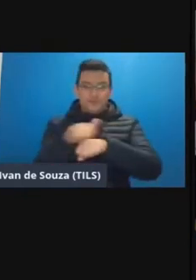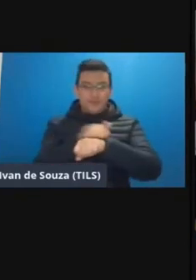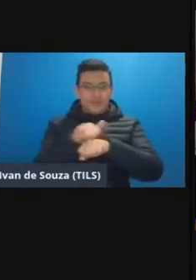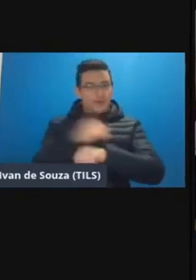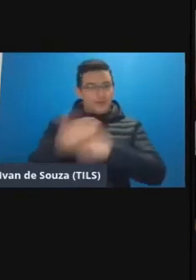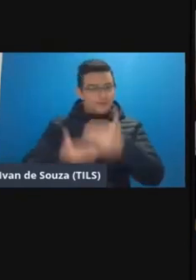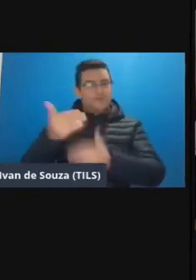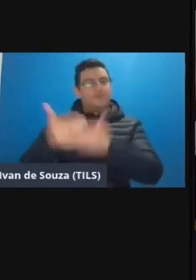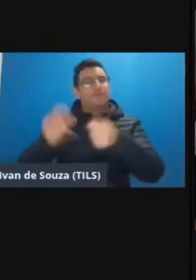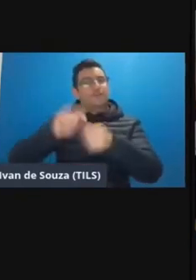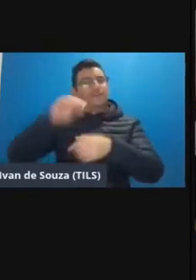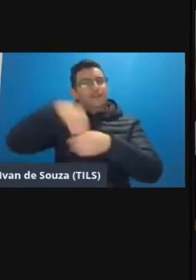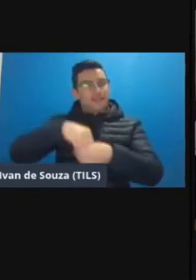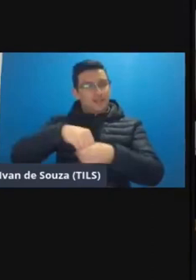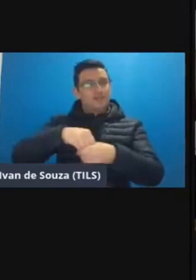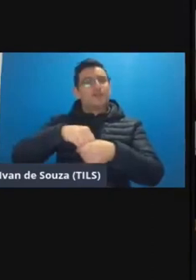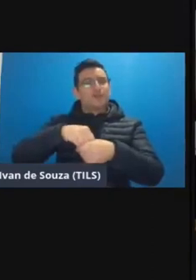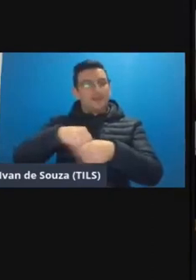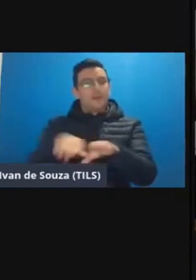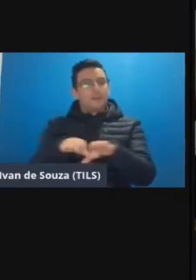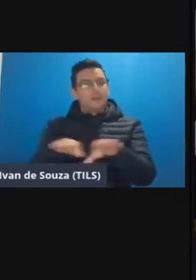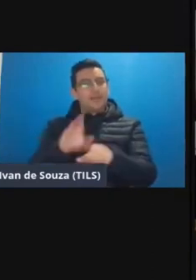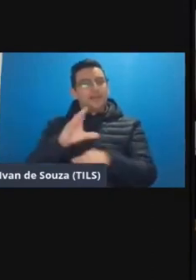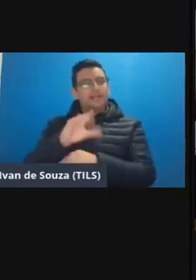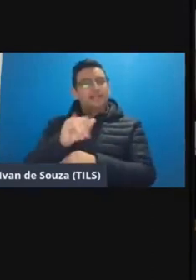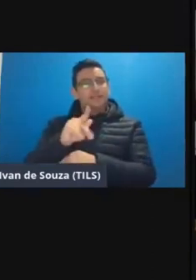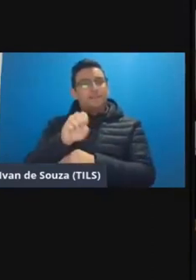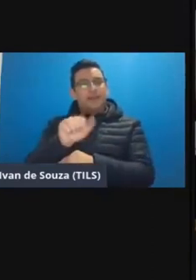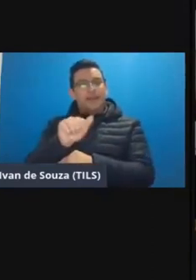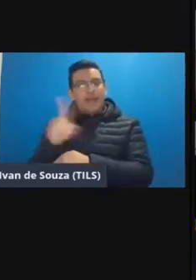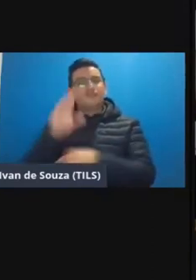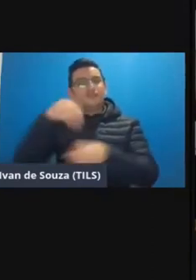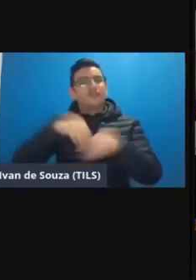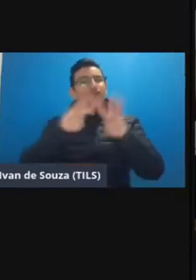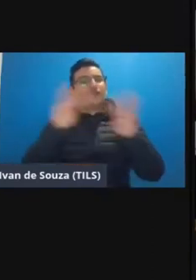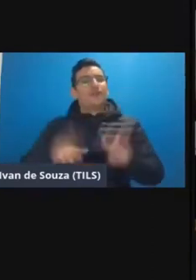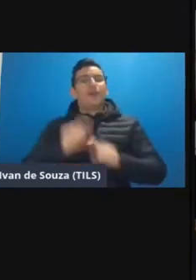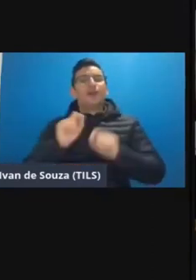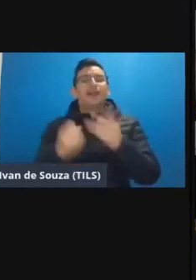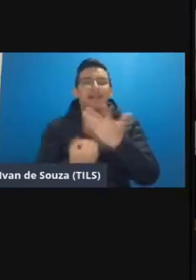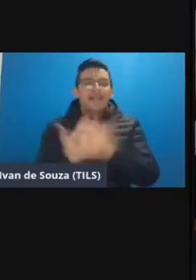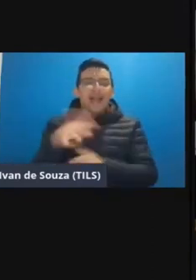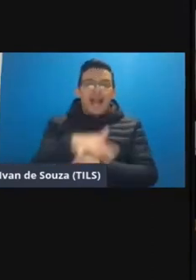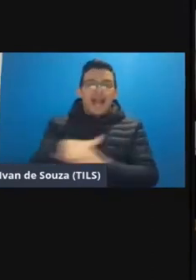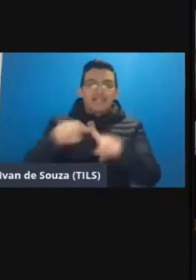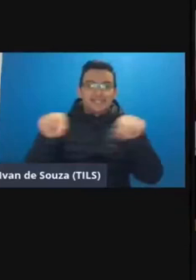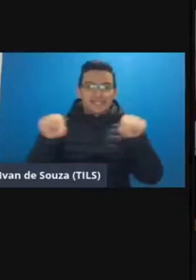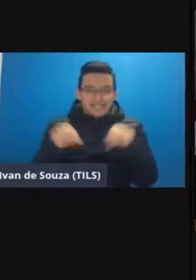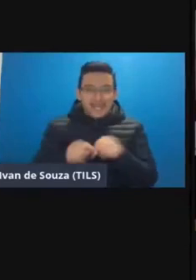desenvolvidas ali na CPEAD enfim na UFR foi criar a sala de assessoria